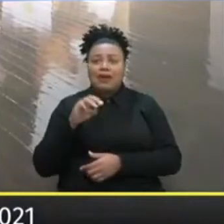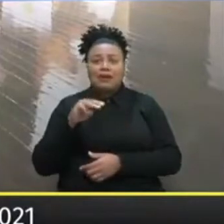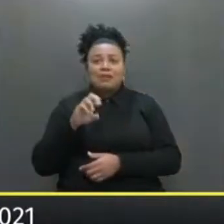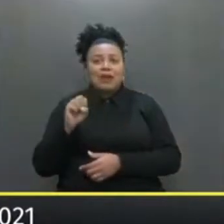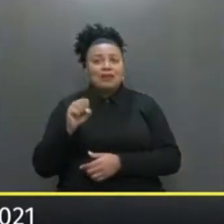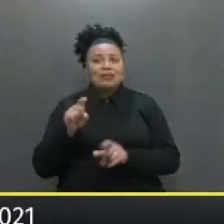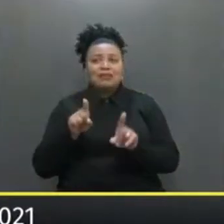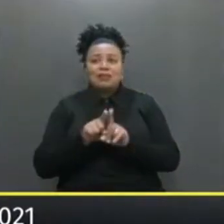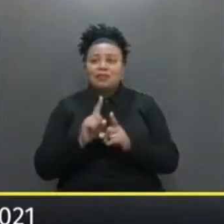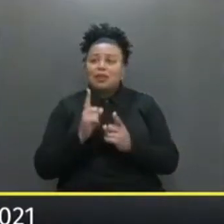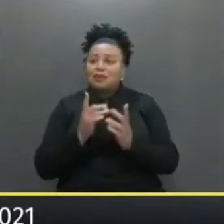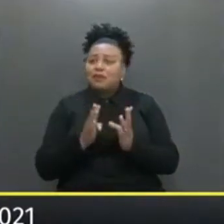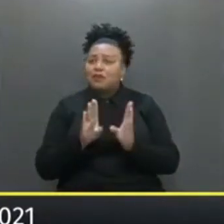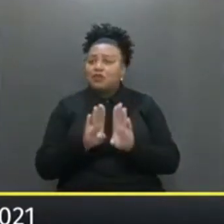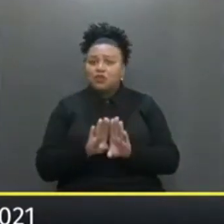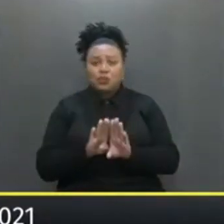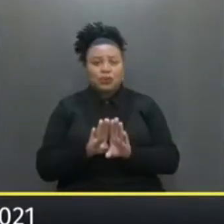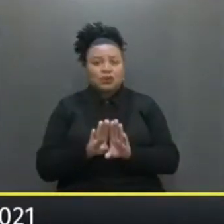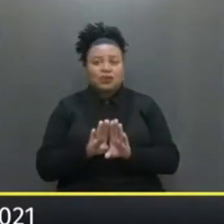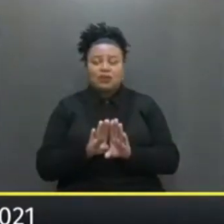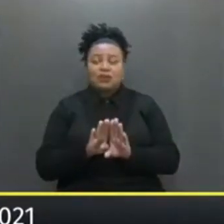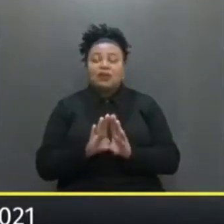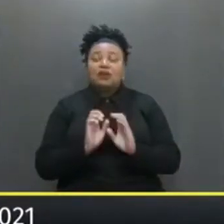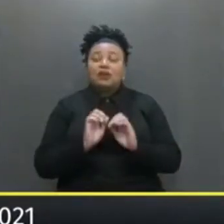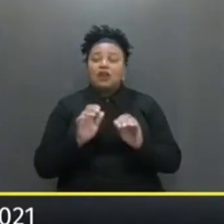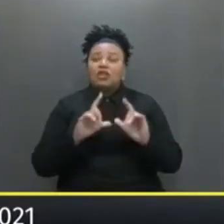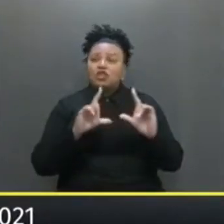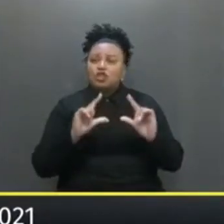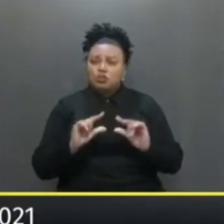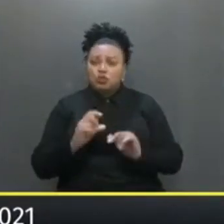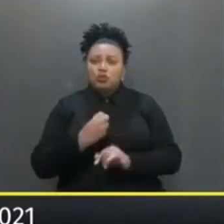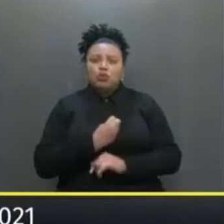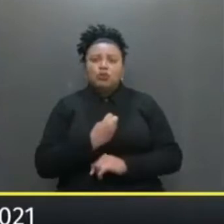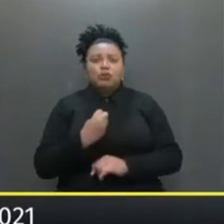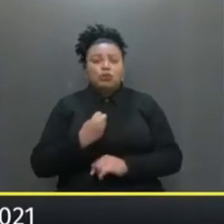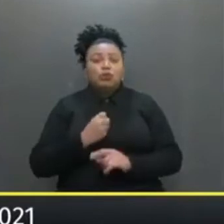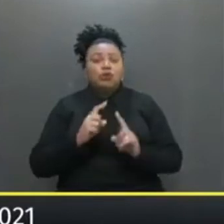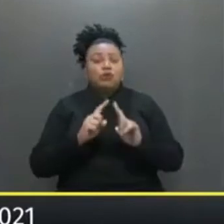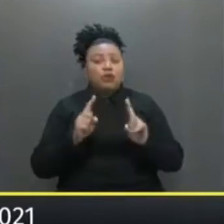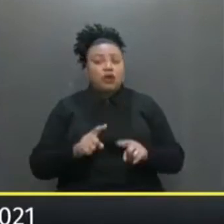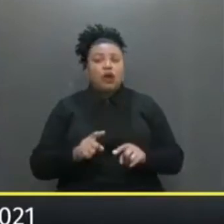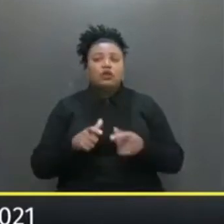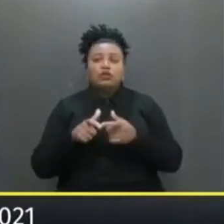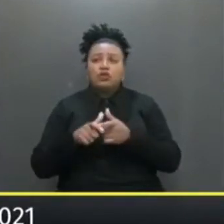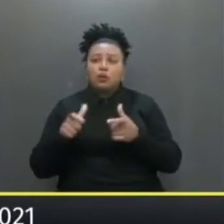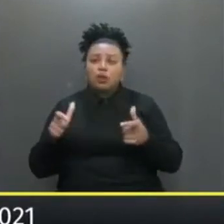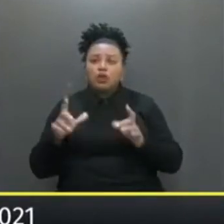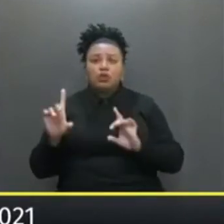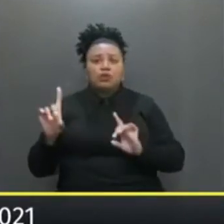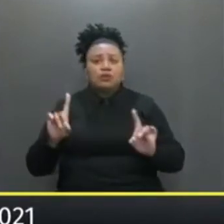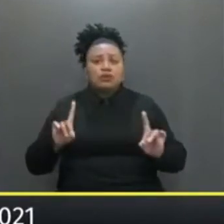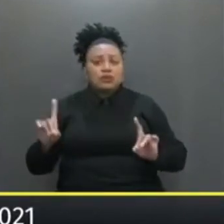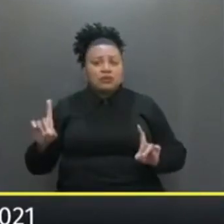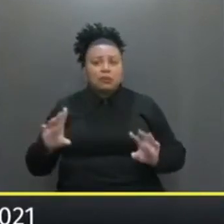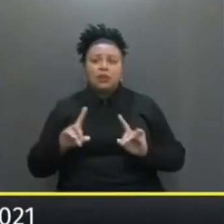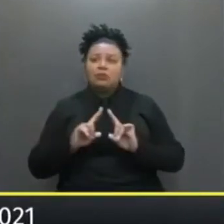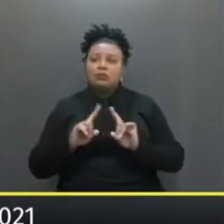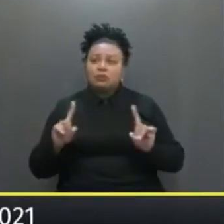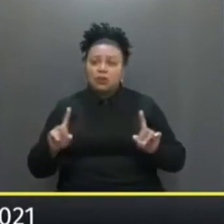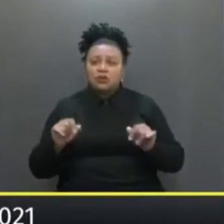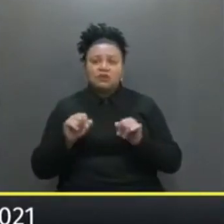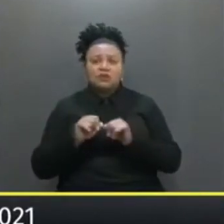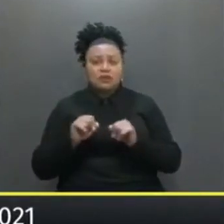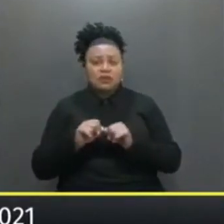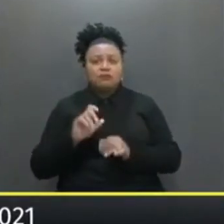nenhum momento Durante a pandemia Nós reduzimos O número de funcionários Nós aumentamos O distanciamento Lá dentro Só que nós